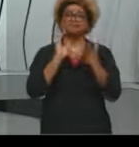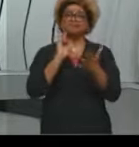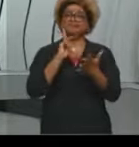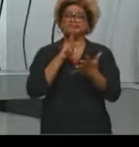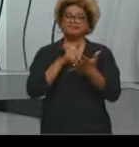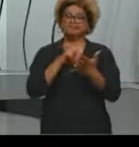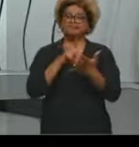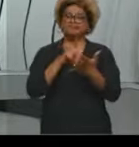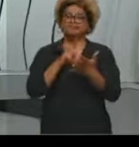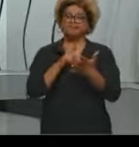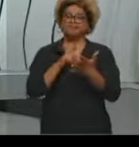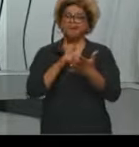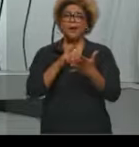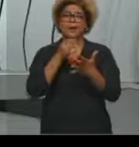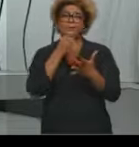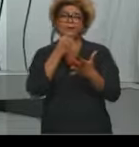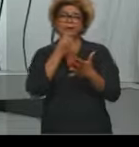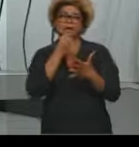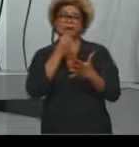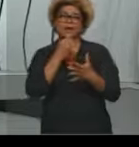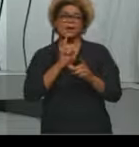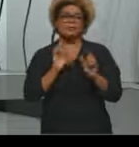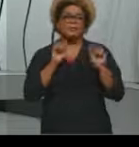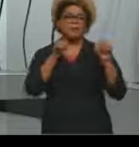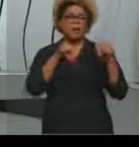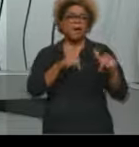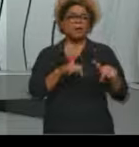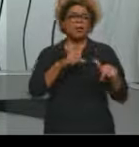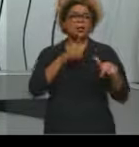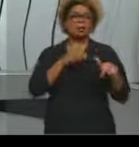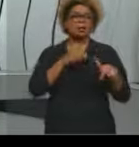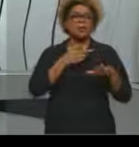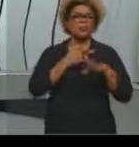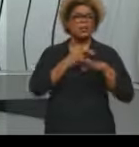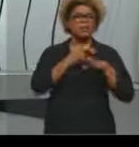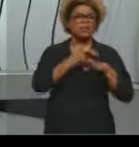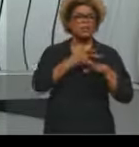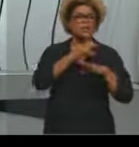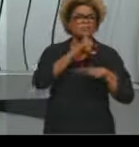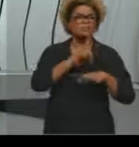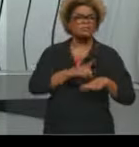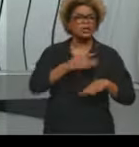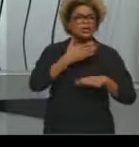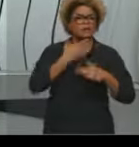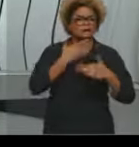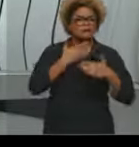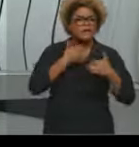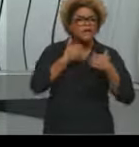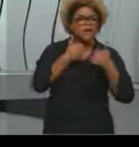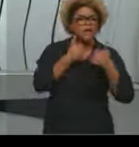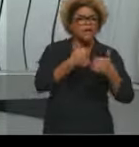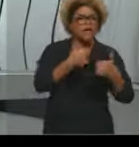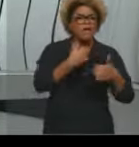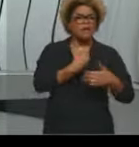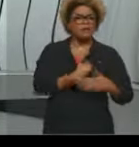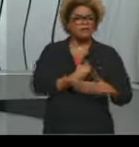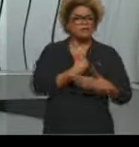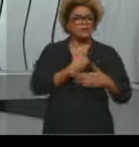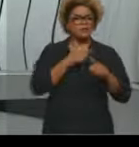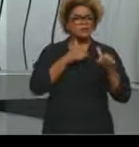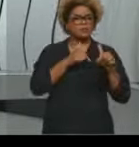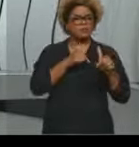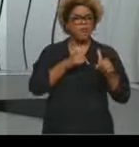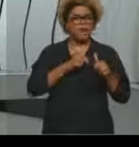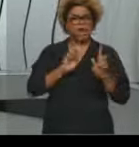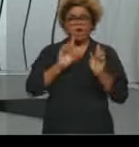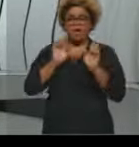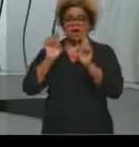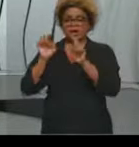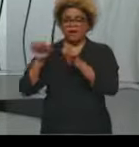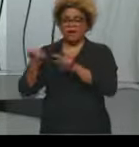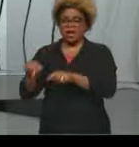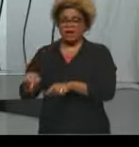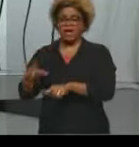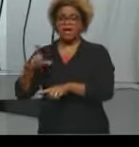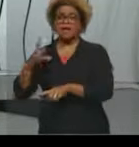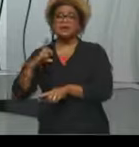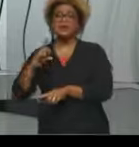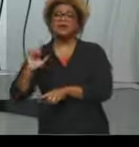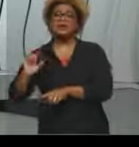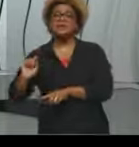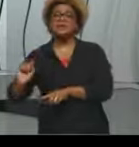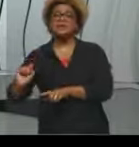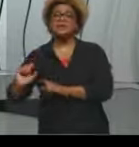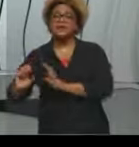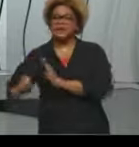gente tem aí a busca pela ampliação dos direitos por melhores condições de trabalho, né, e de outro lado, a gente tem aí essas